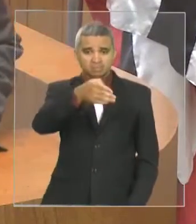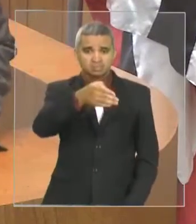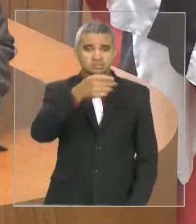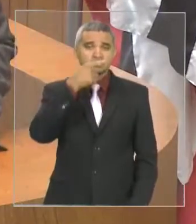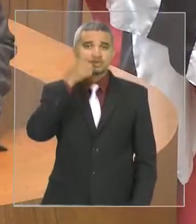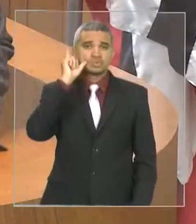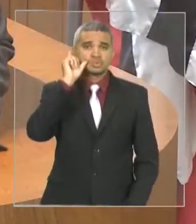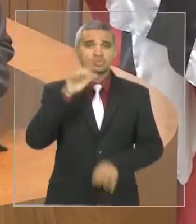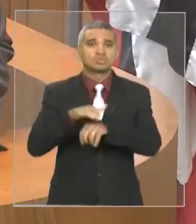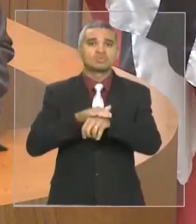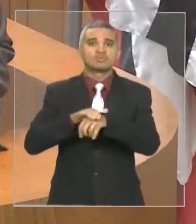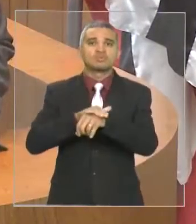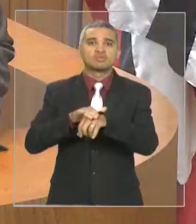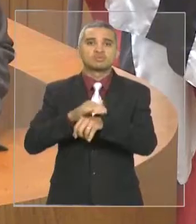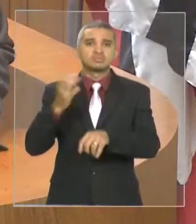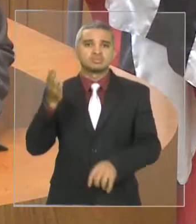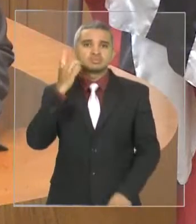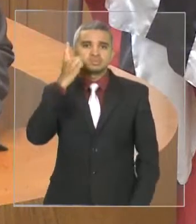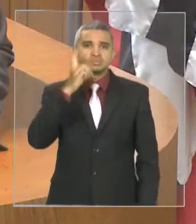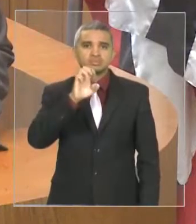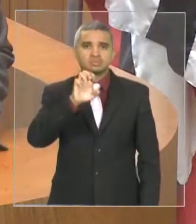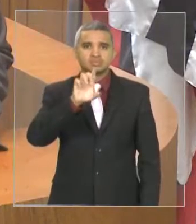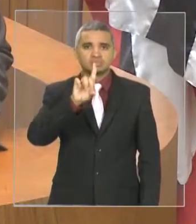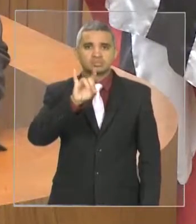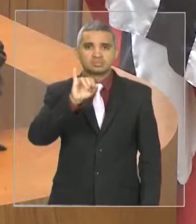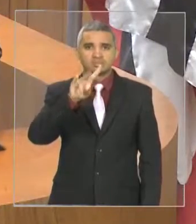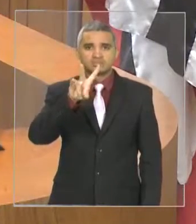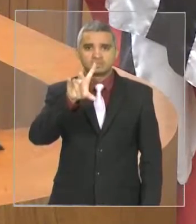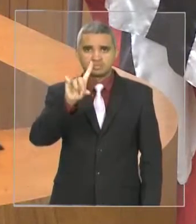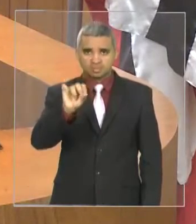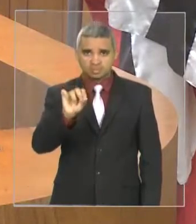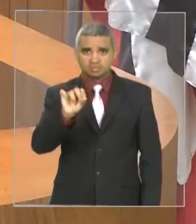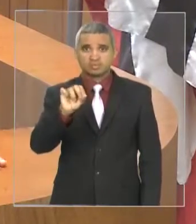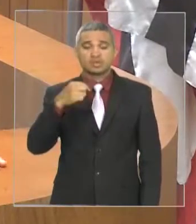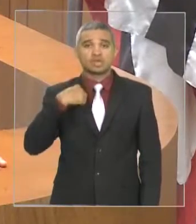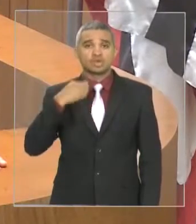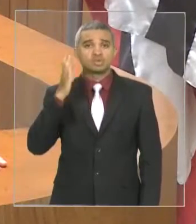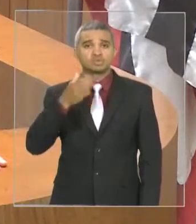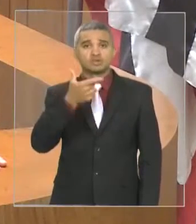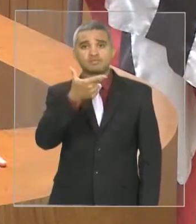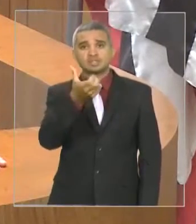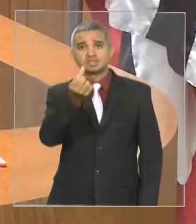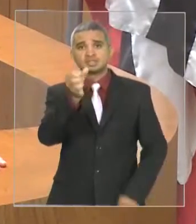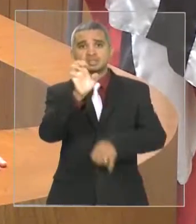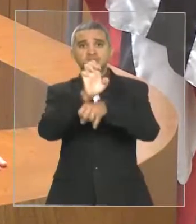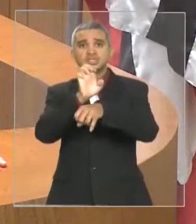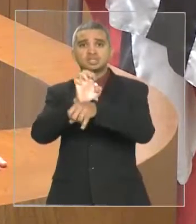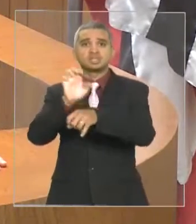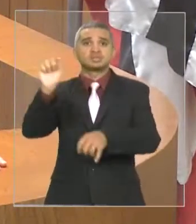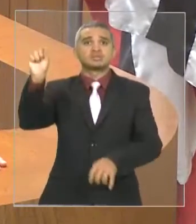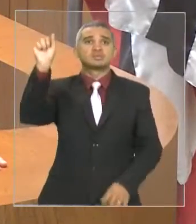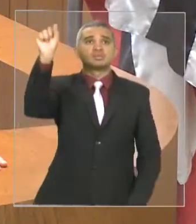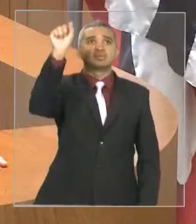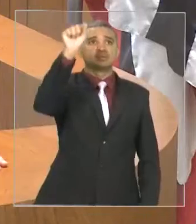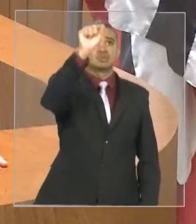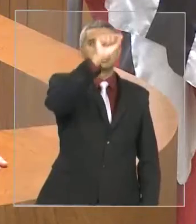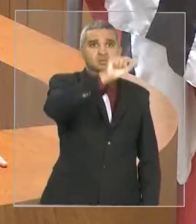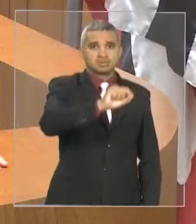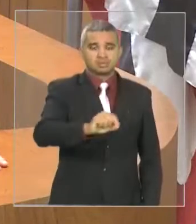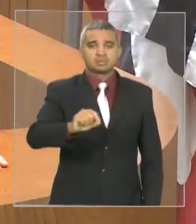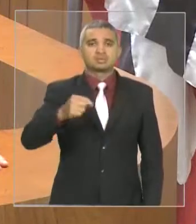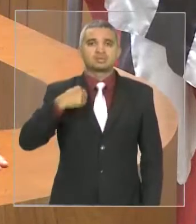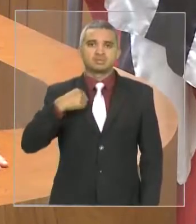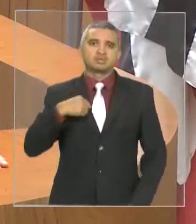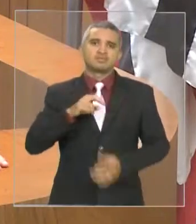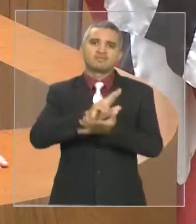Desvaldo Holanda, que eu fui, como presidente do Sampaio, já em 26 estados do Brasil, que tem 27 estados. Estive no Acre,